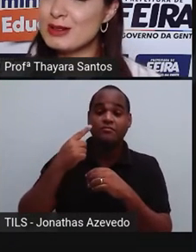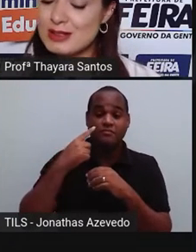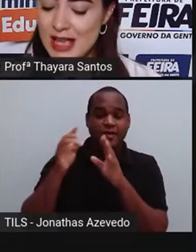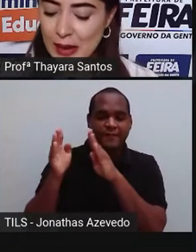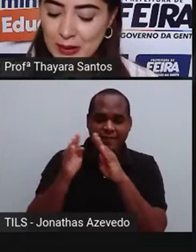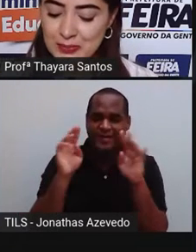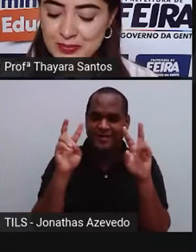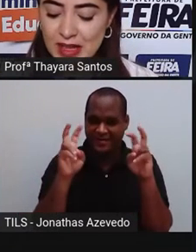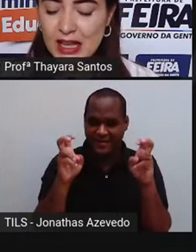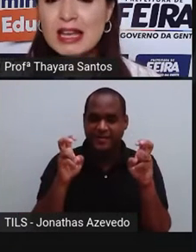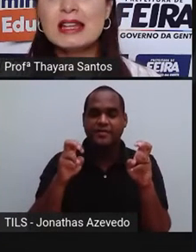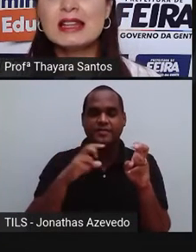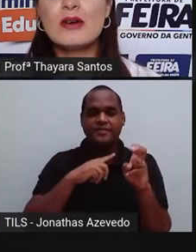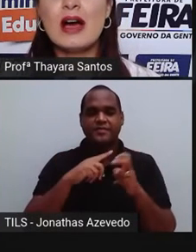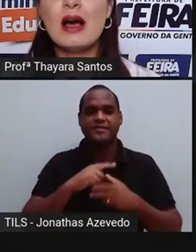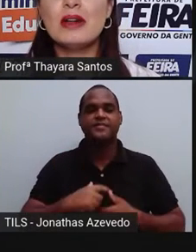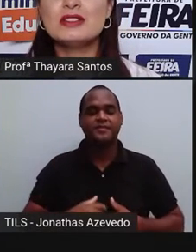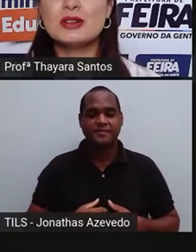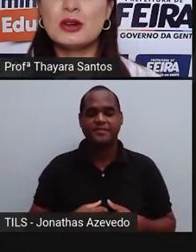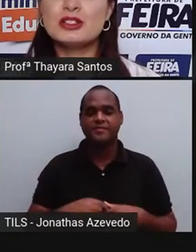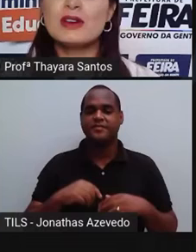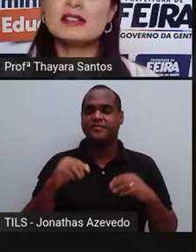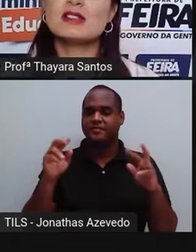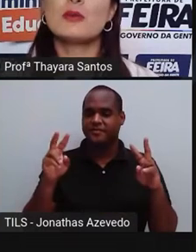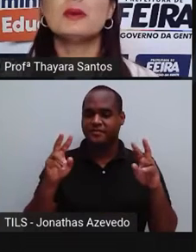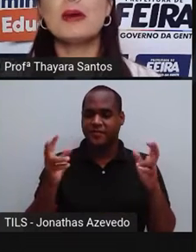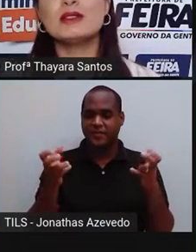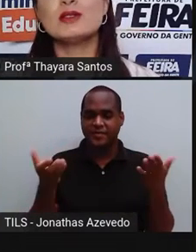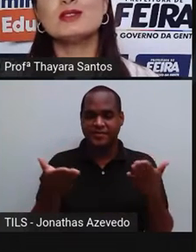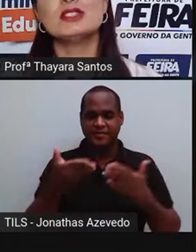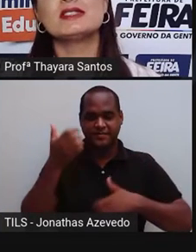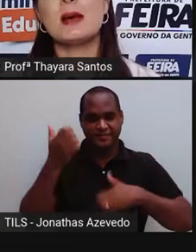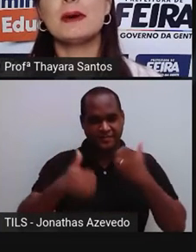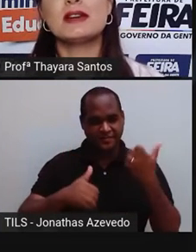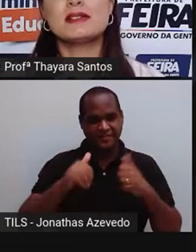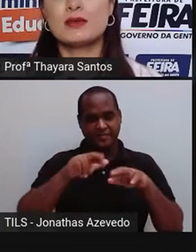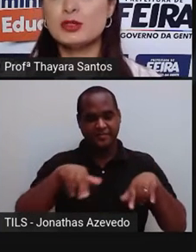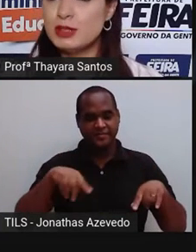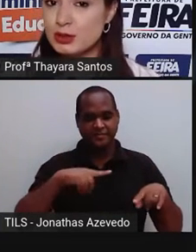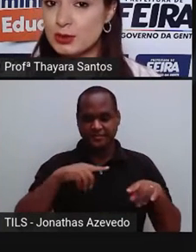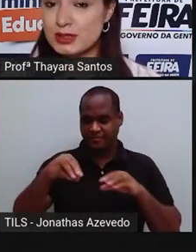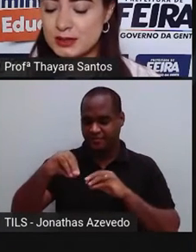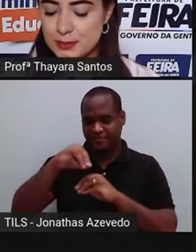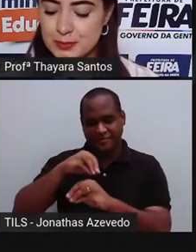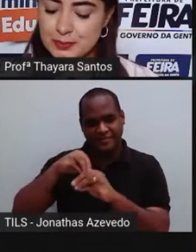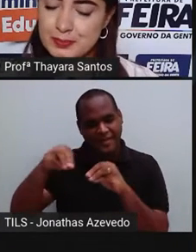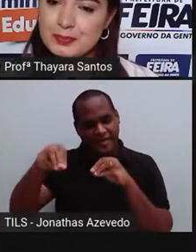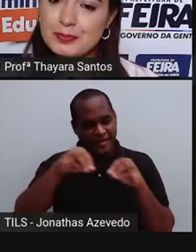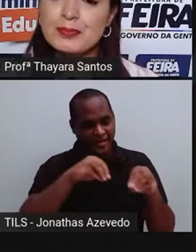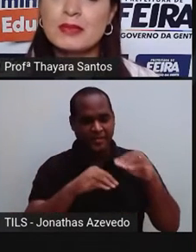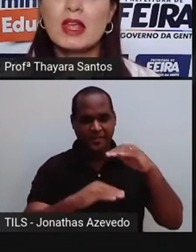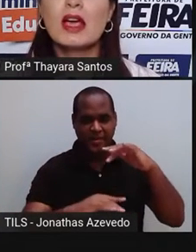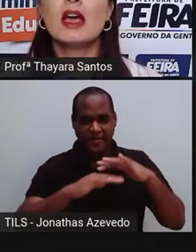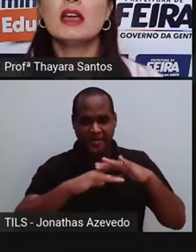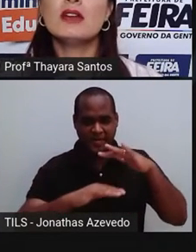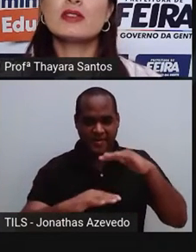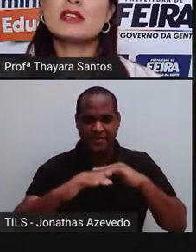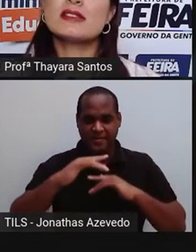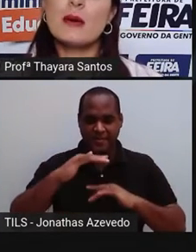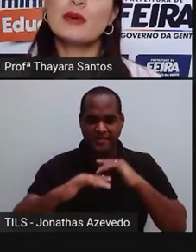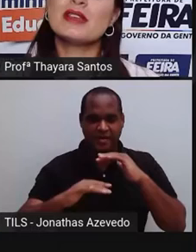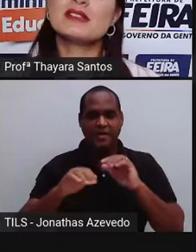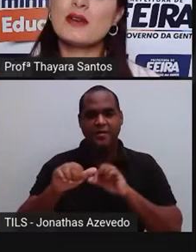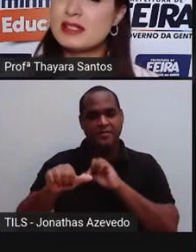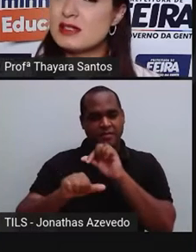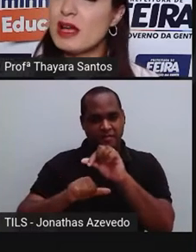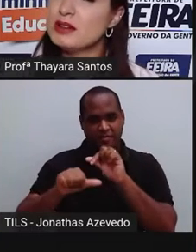é tema da nossa aula. Então a aula de hoje vai ser sobre métodos de separação de misturas. E você